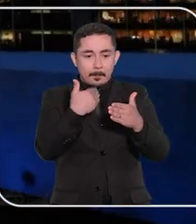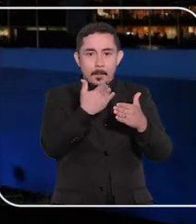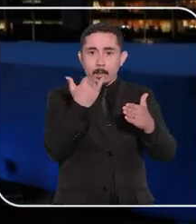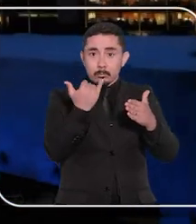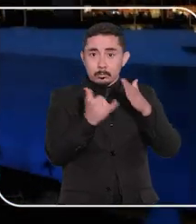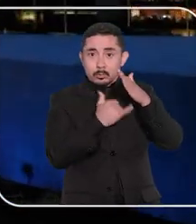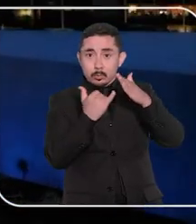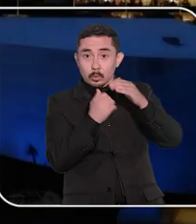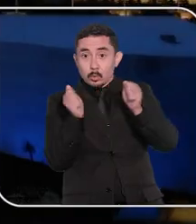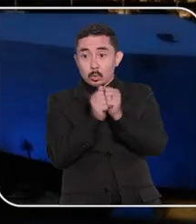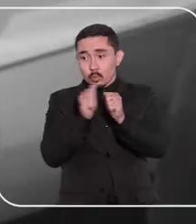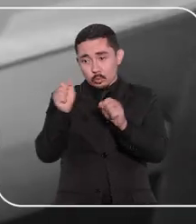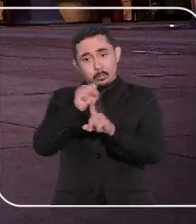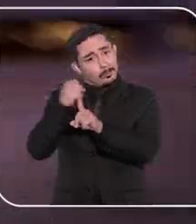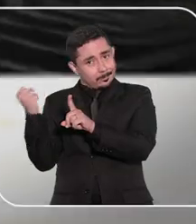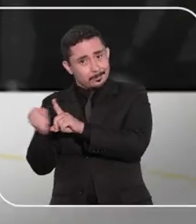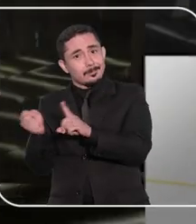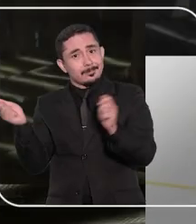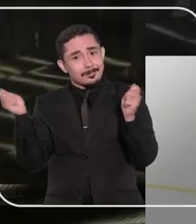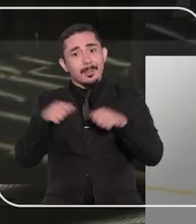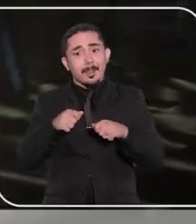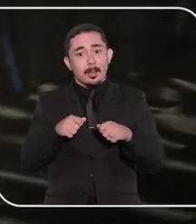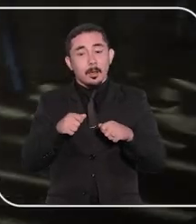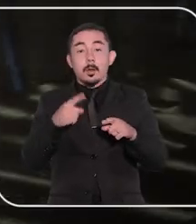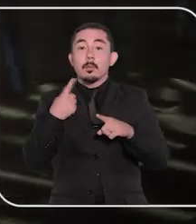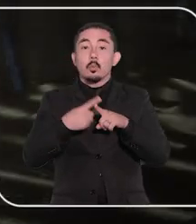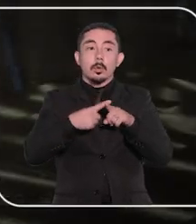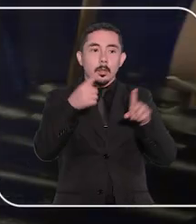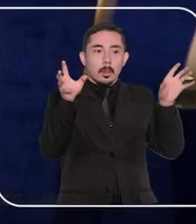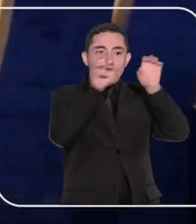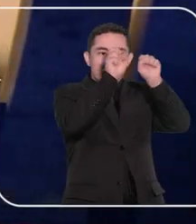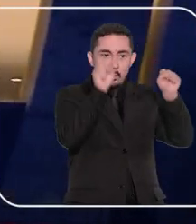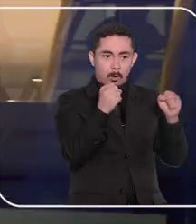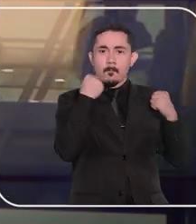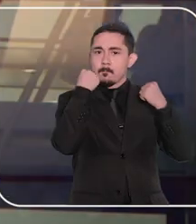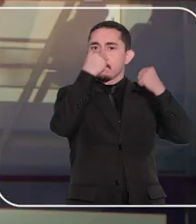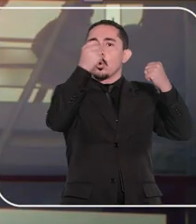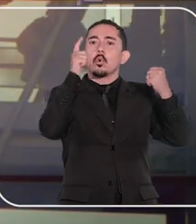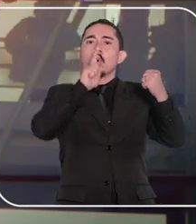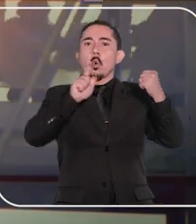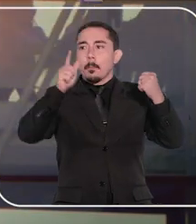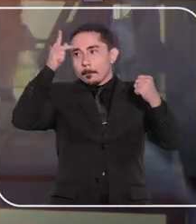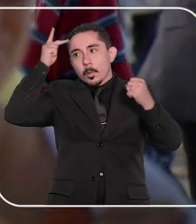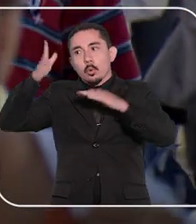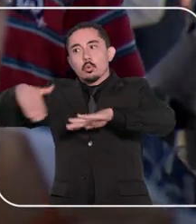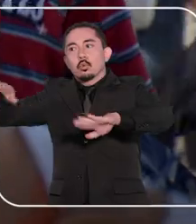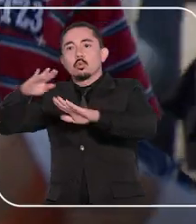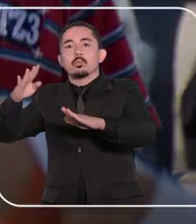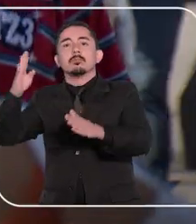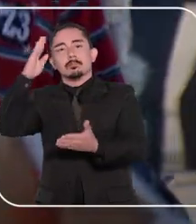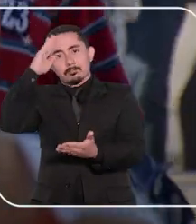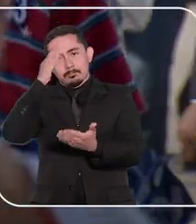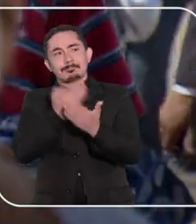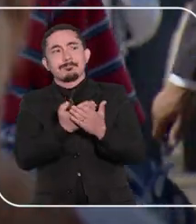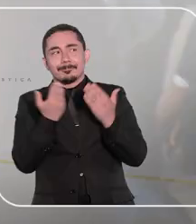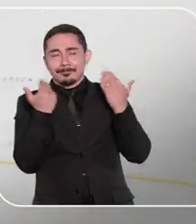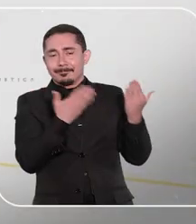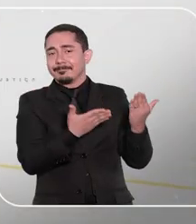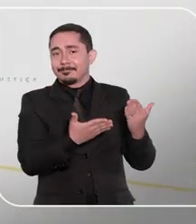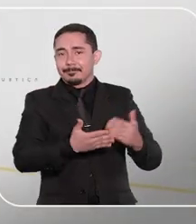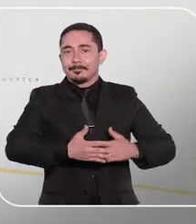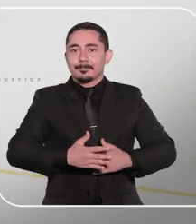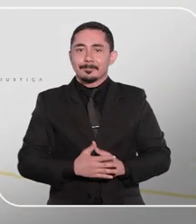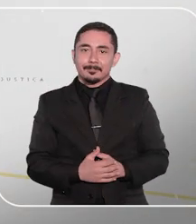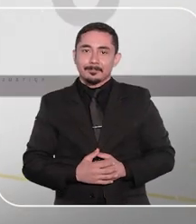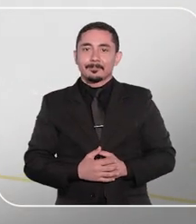da instituição com a sociedade porque a verdadeira força de um tribunal está na confiança do povo a